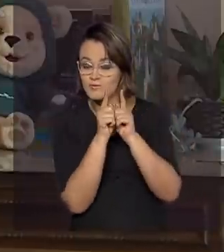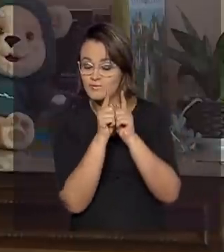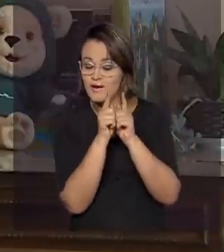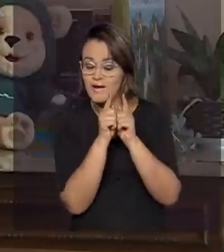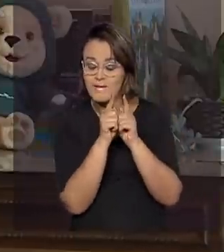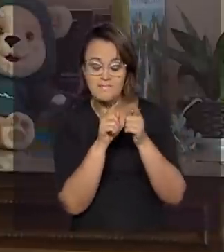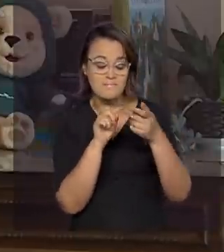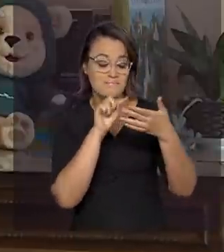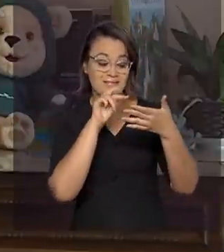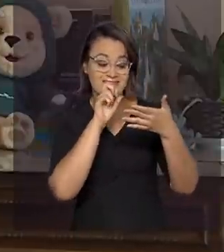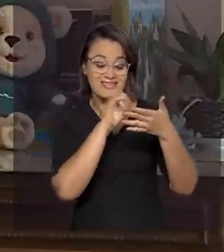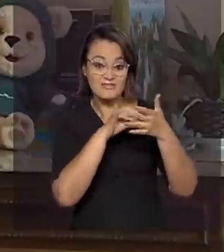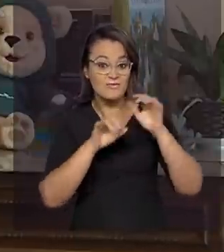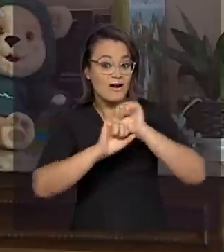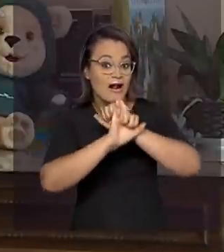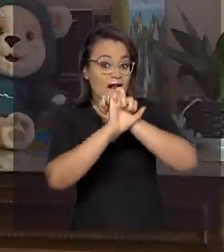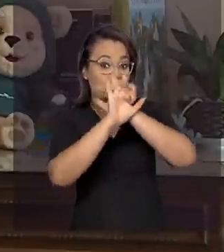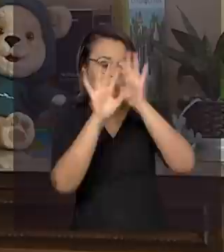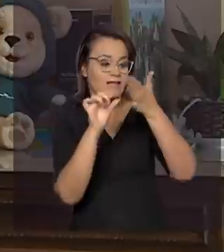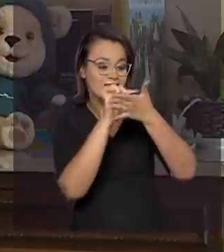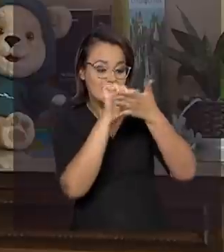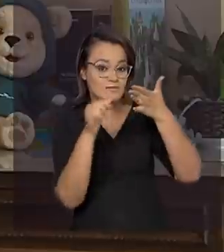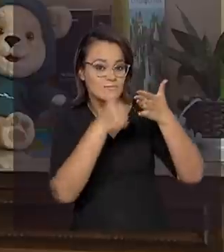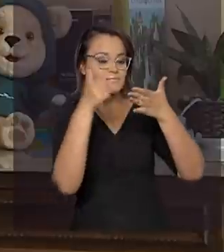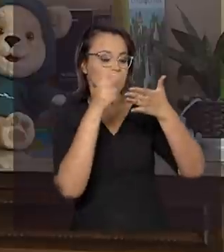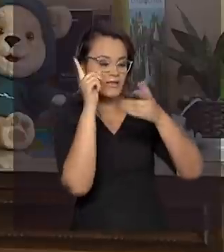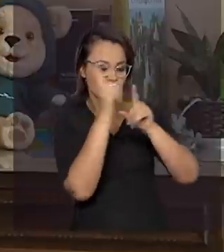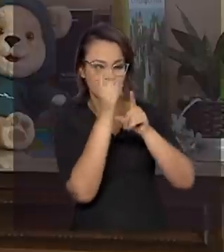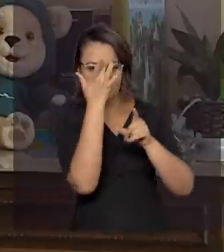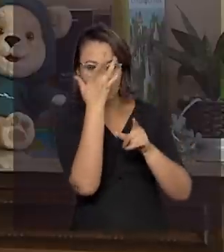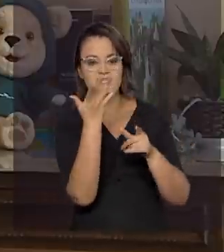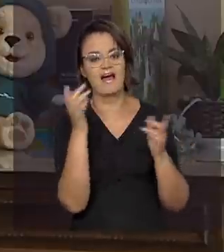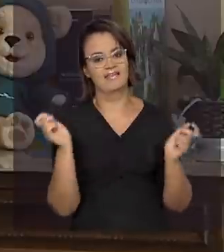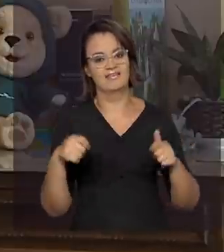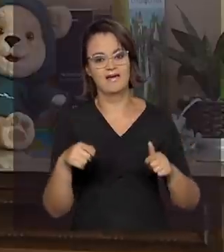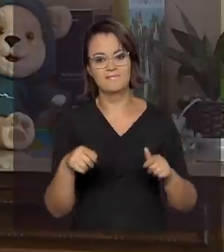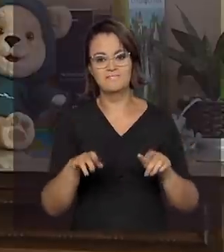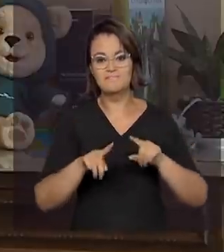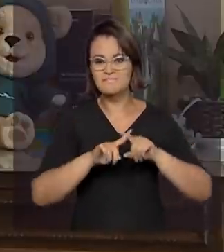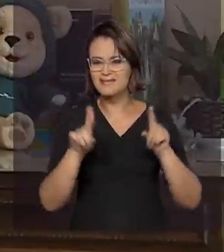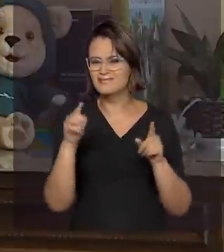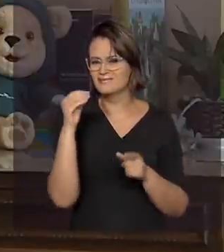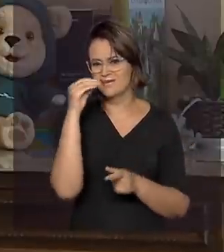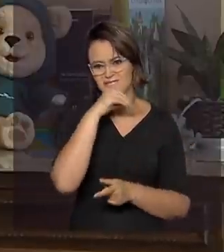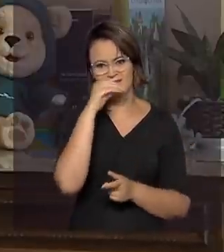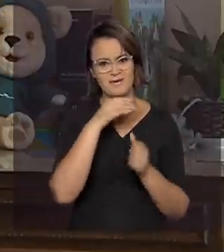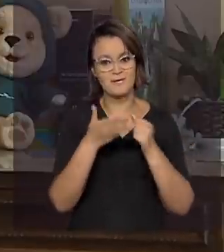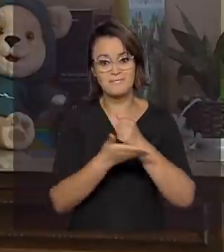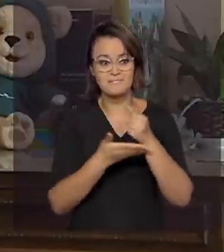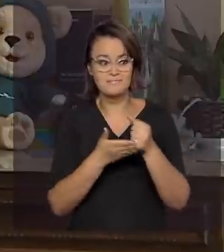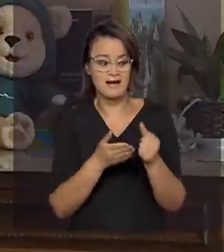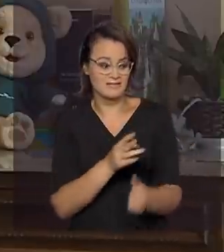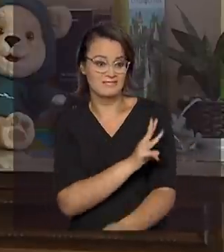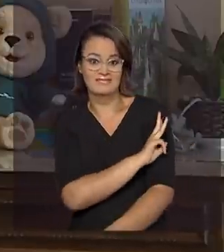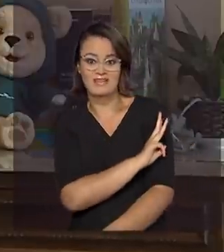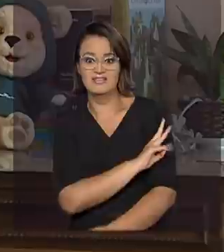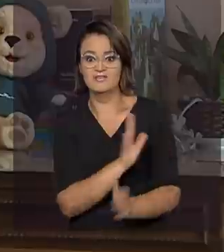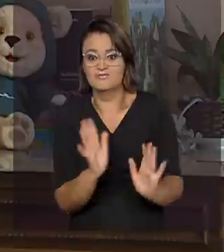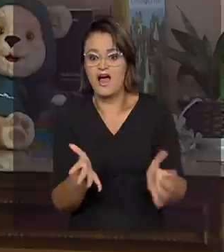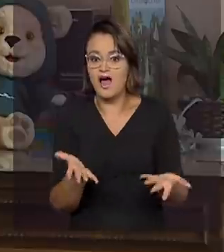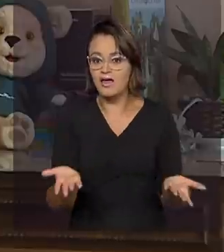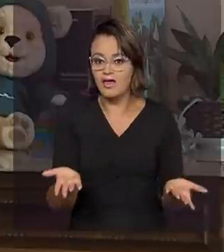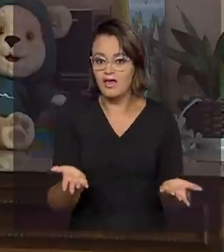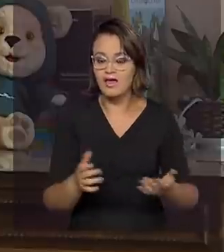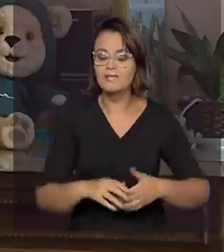informação esteja na primeira linha desse texto. Então, isso é muito pouco para crianças que estão no terceiro ano do Ensino Fundamental.